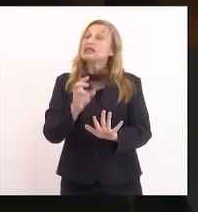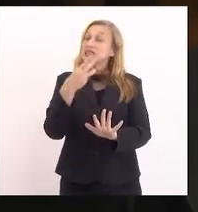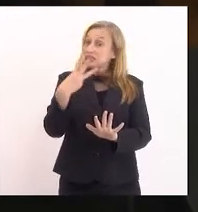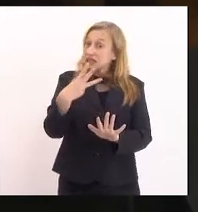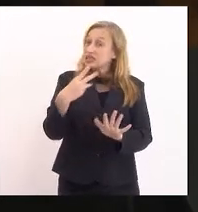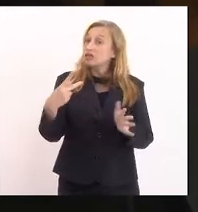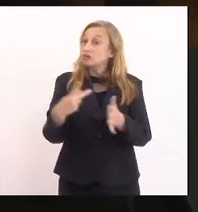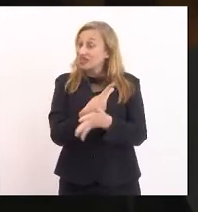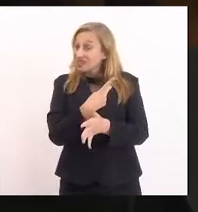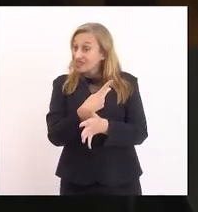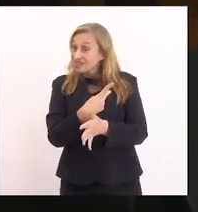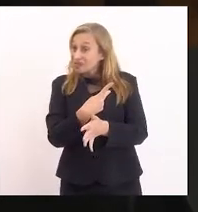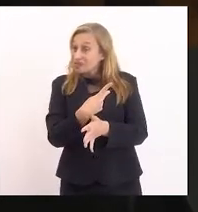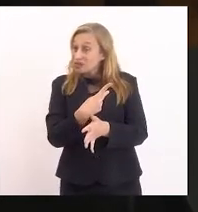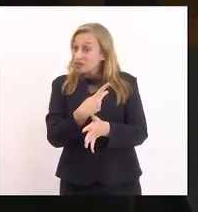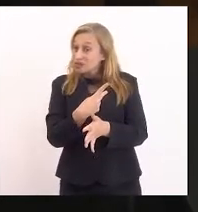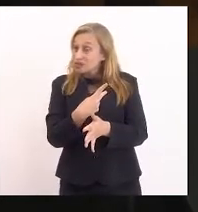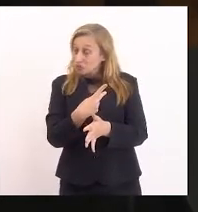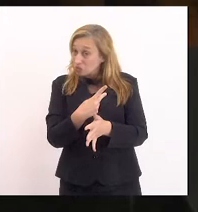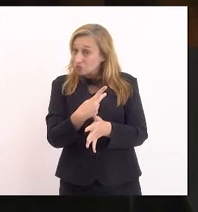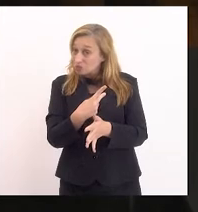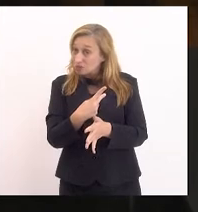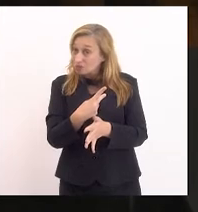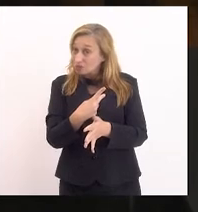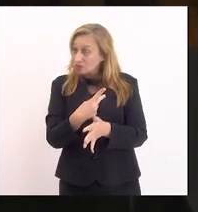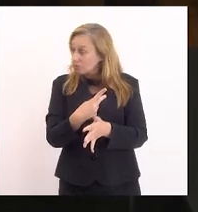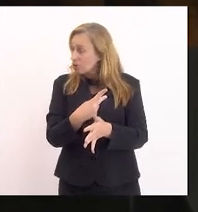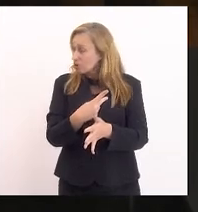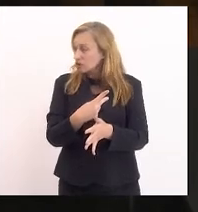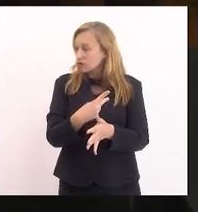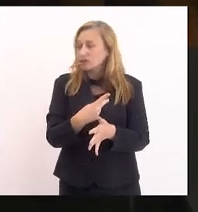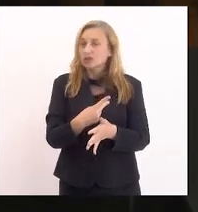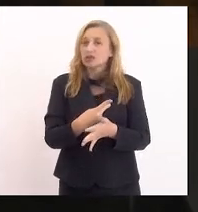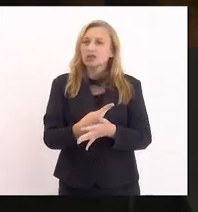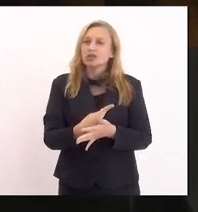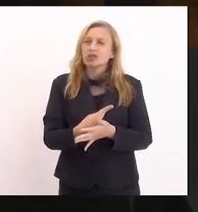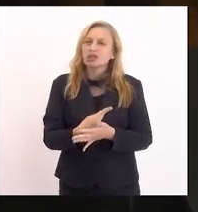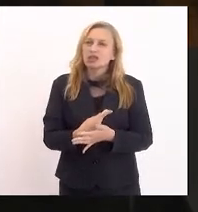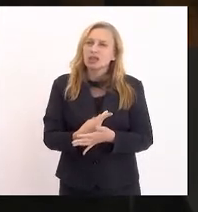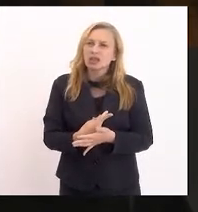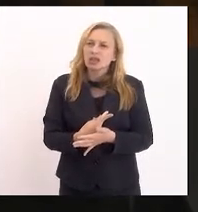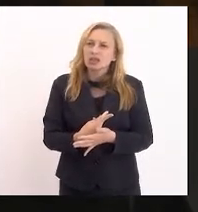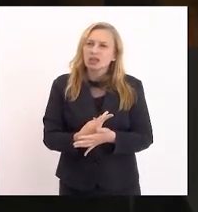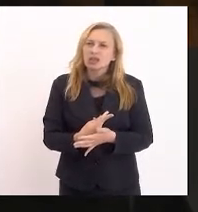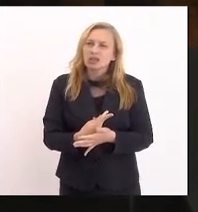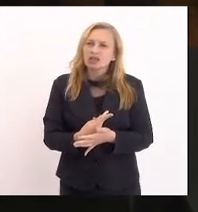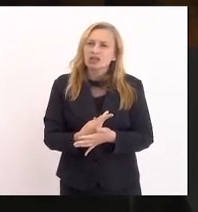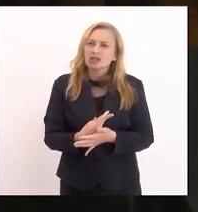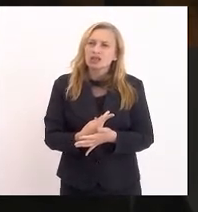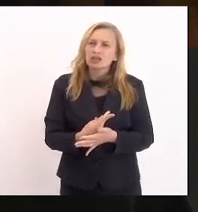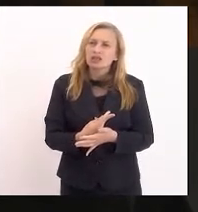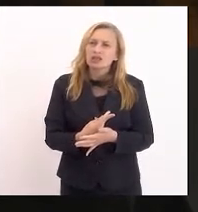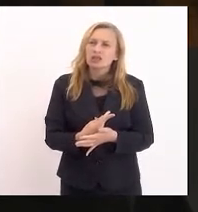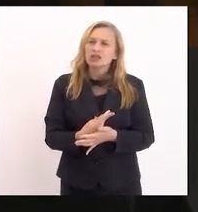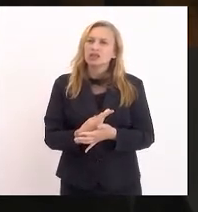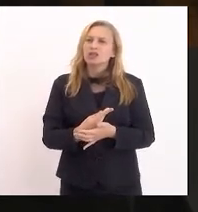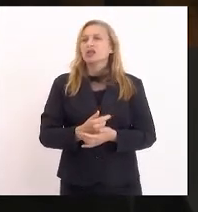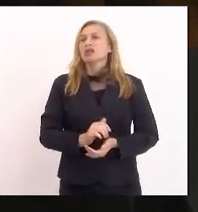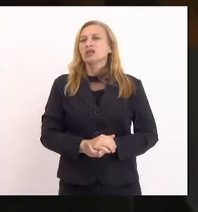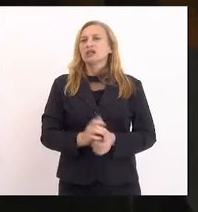grande repercussão, grandes na sua crueldade, grandes na sua dimensão